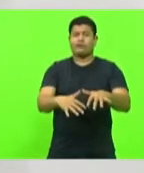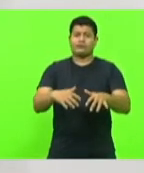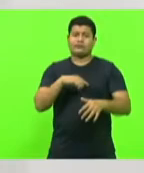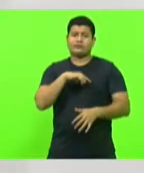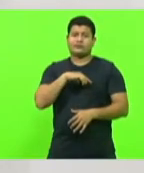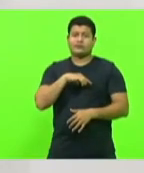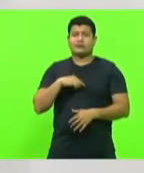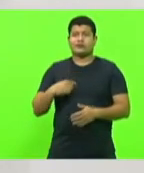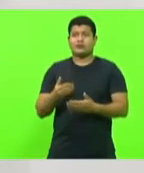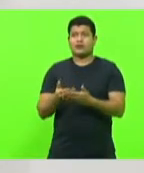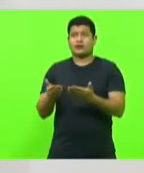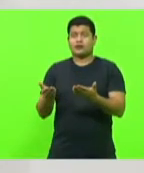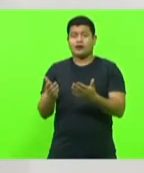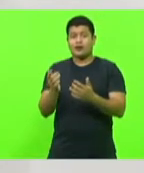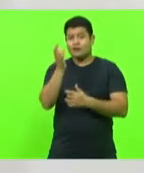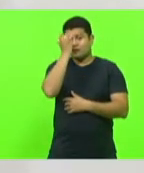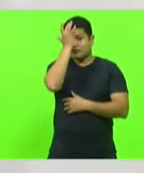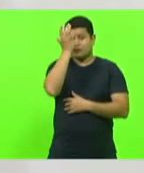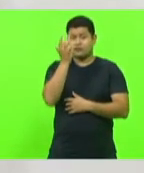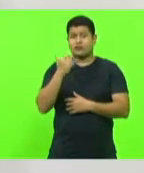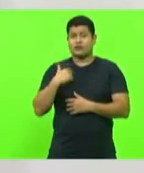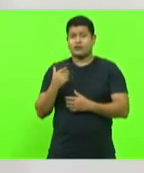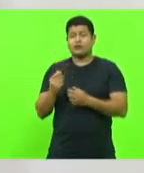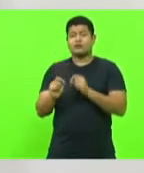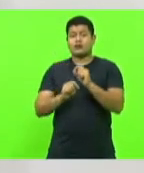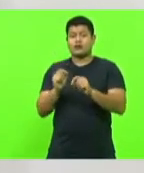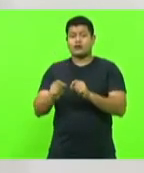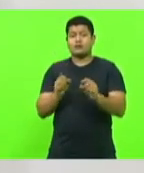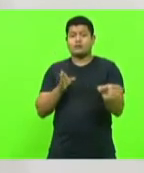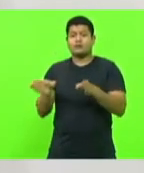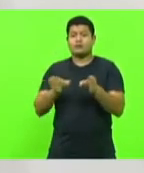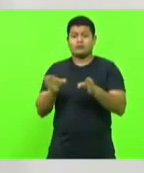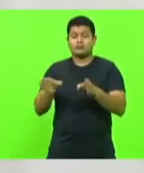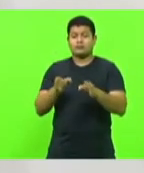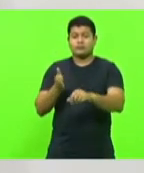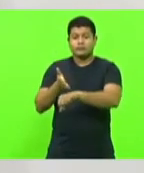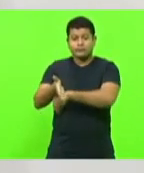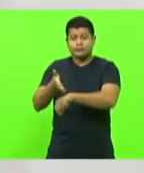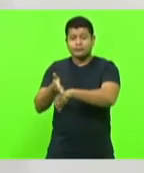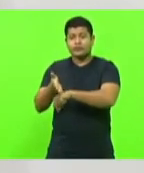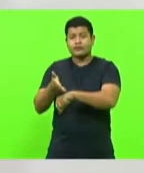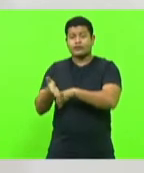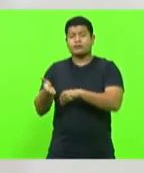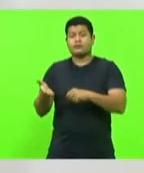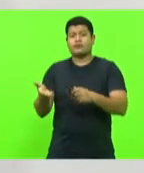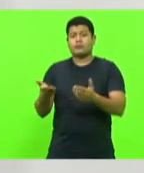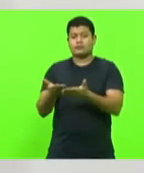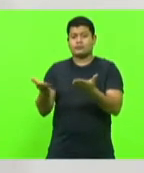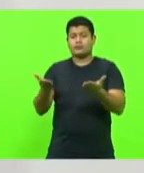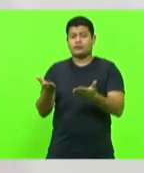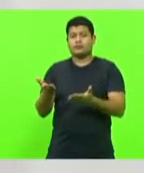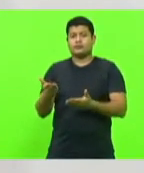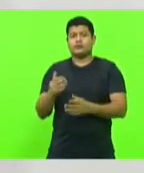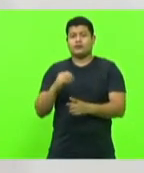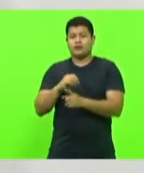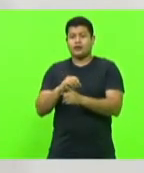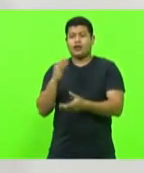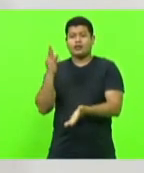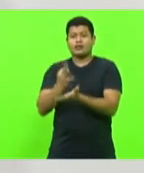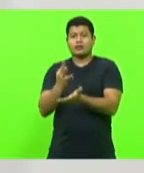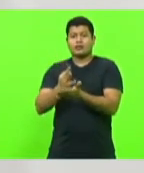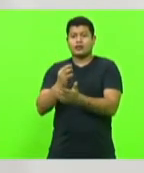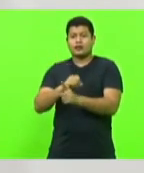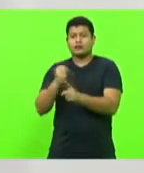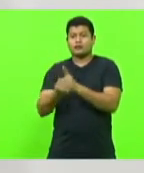facilitassem o acesso à Tarifa Social desde o começo da pandemia, quando apresentou um pacote de medidas ao